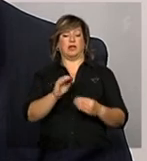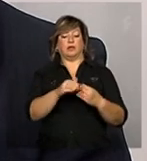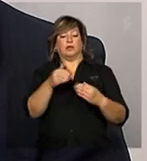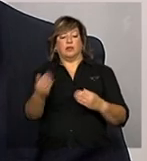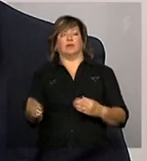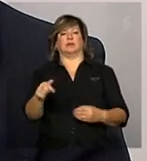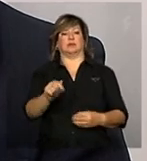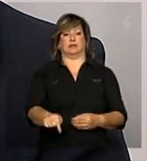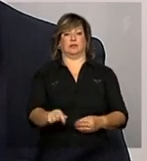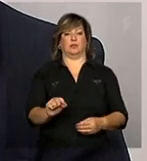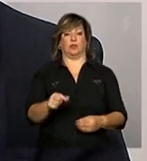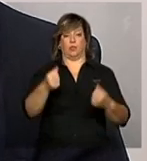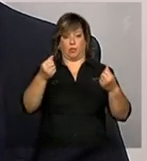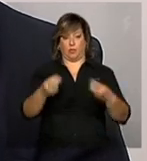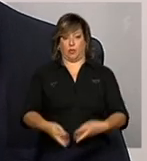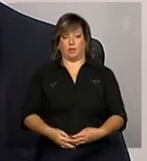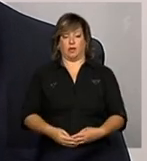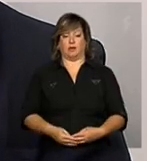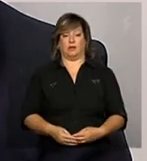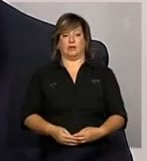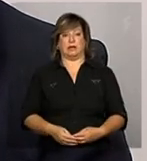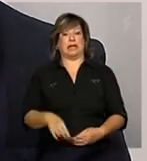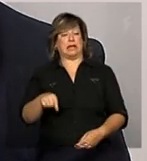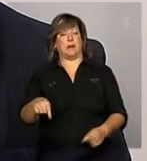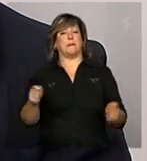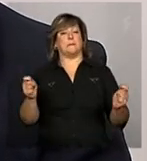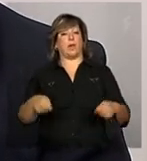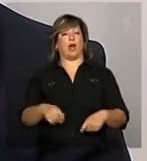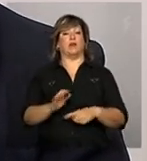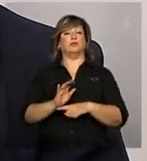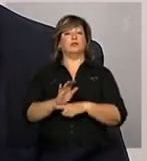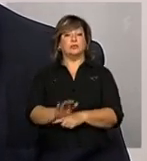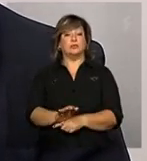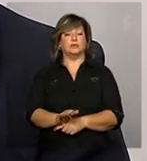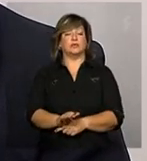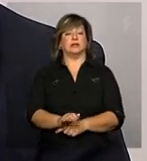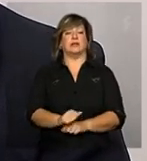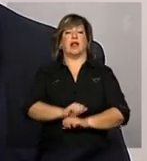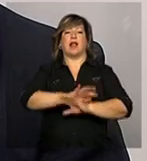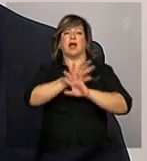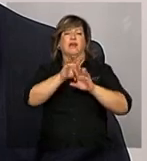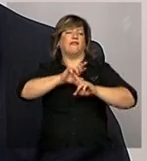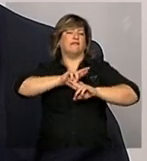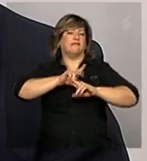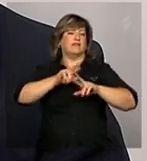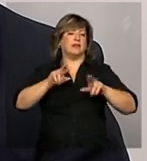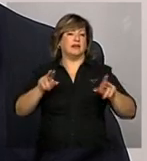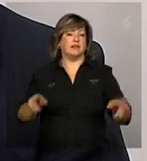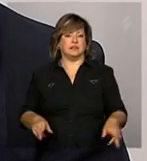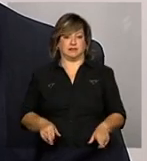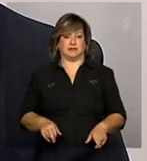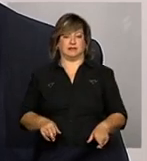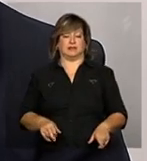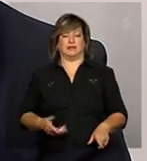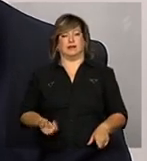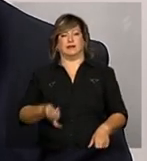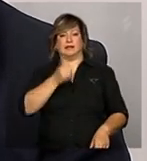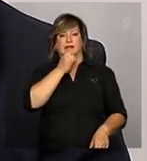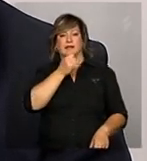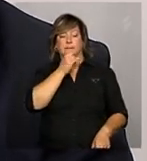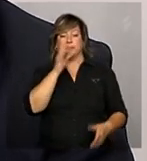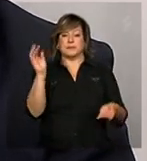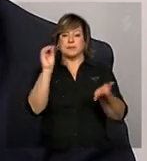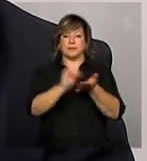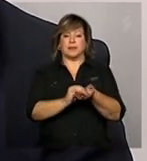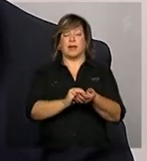campo anexo, ele pode servir para as mais diversas finalidades, como, por exemplo, anexar a